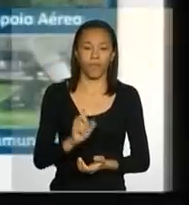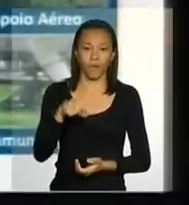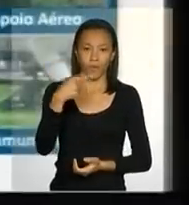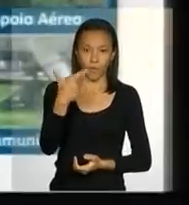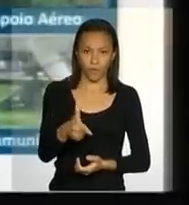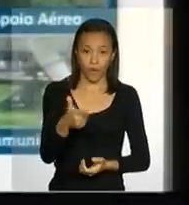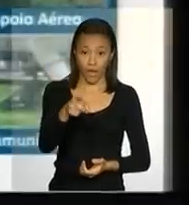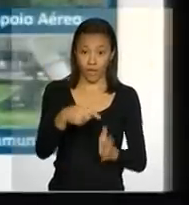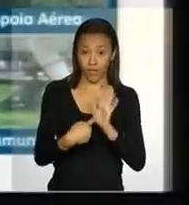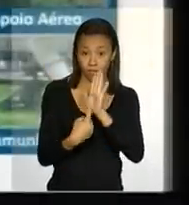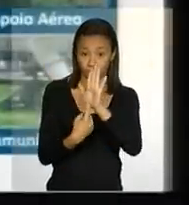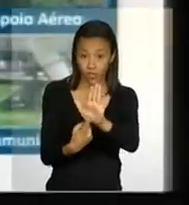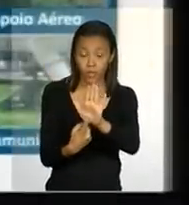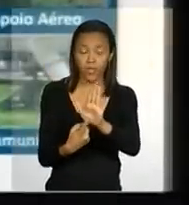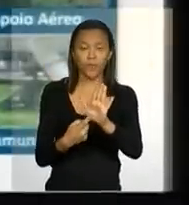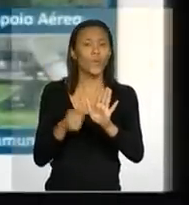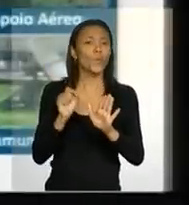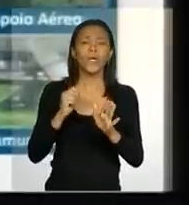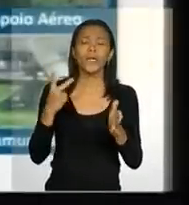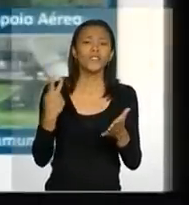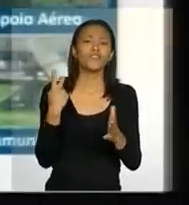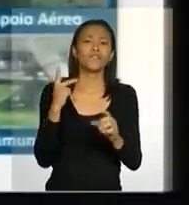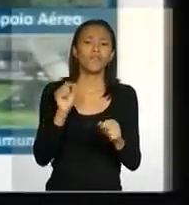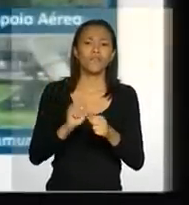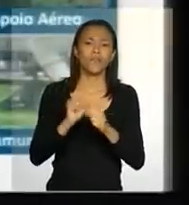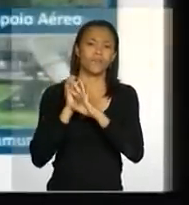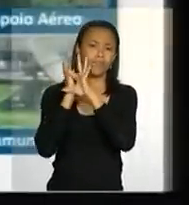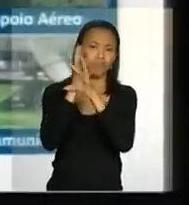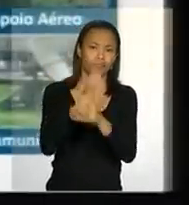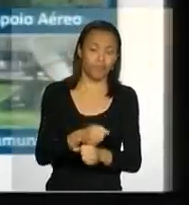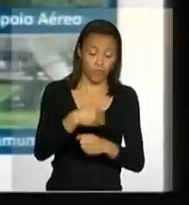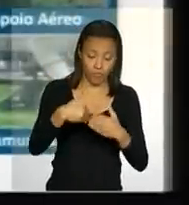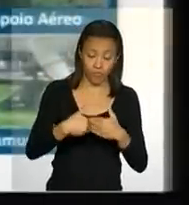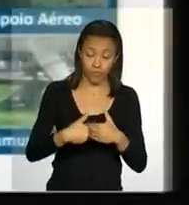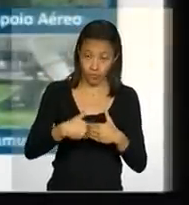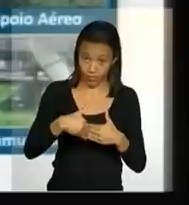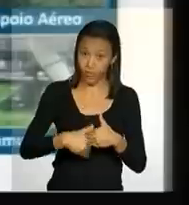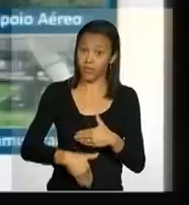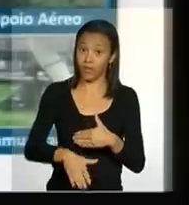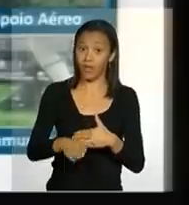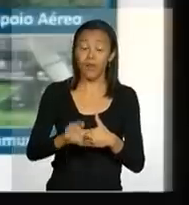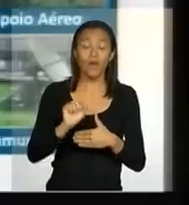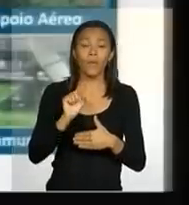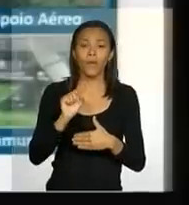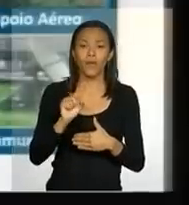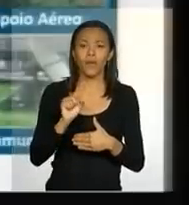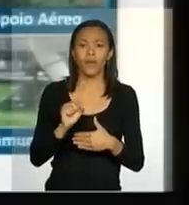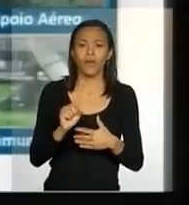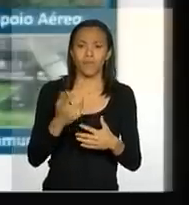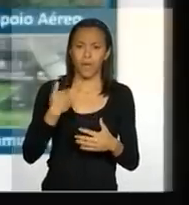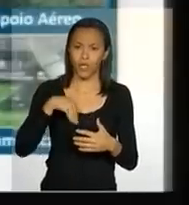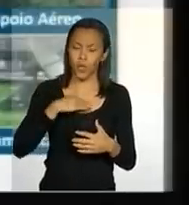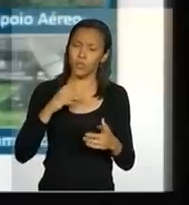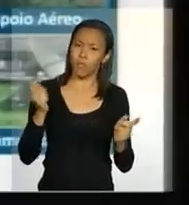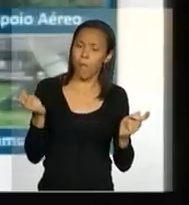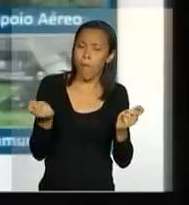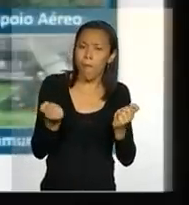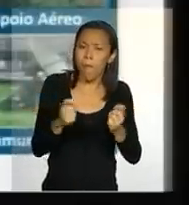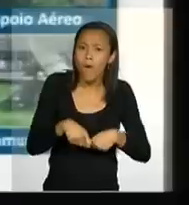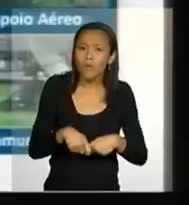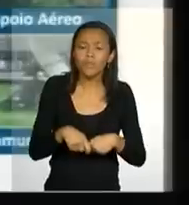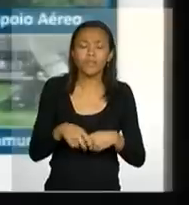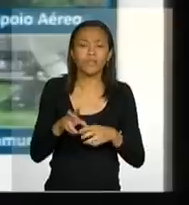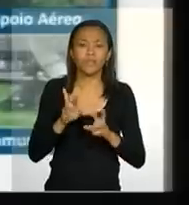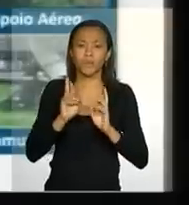dizer o que fizemos ao longo desse ano para que a gente pudesse qualificar a nossa capacidade de